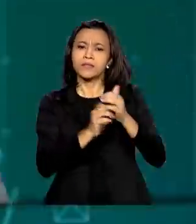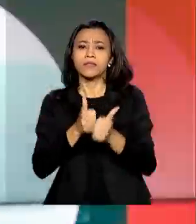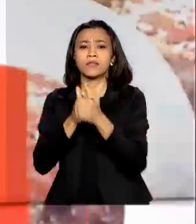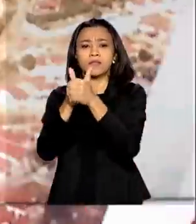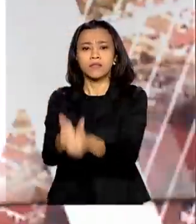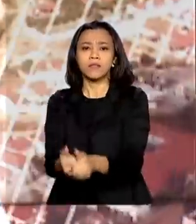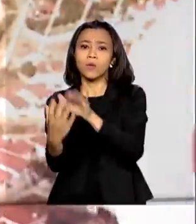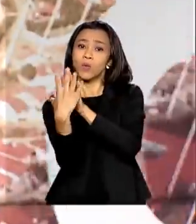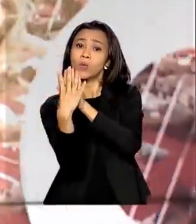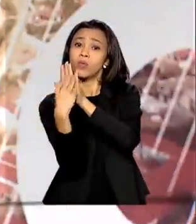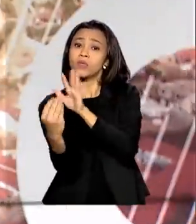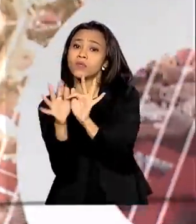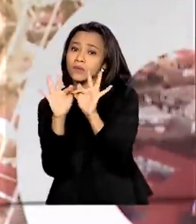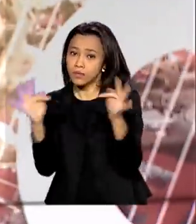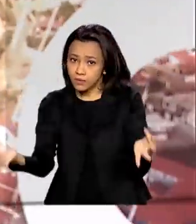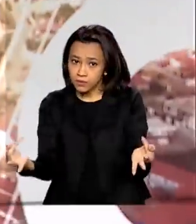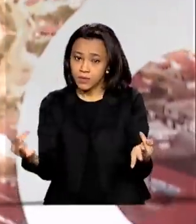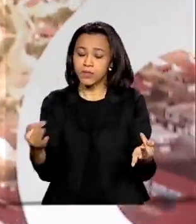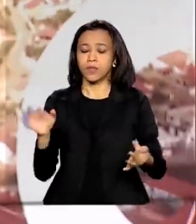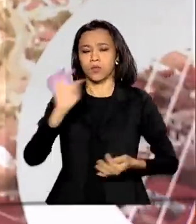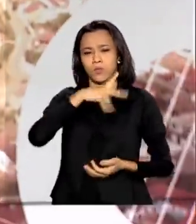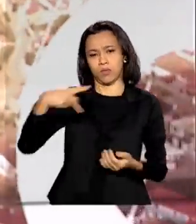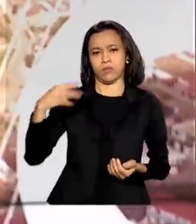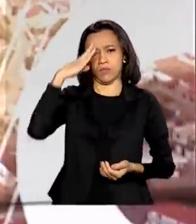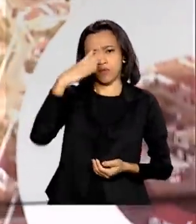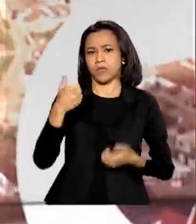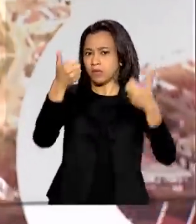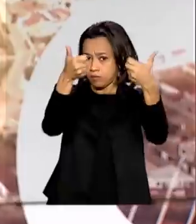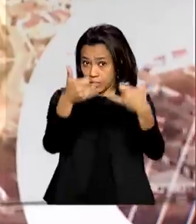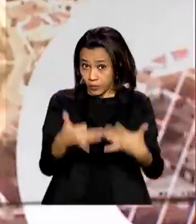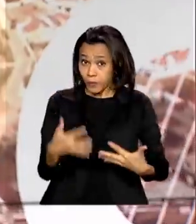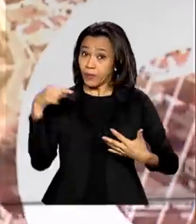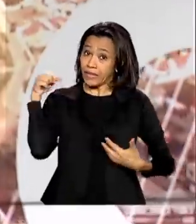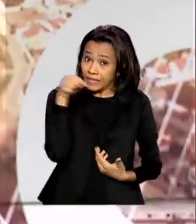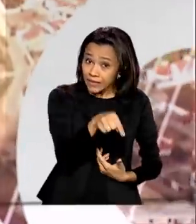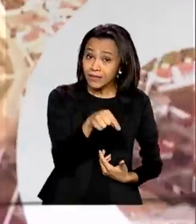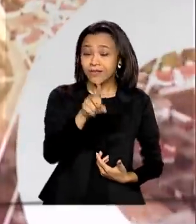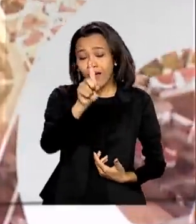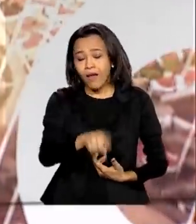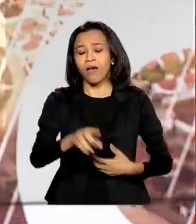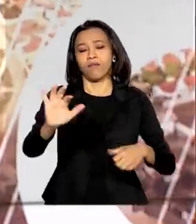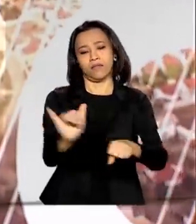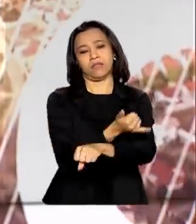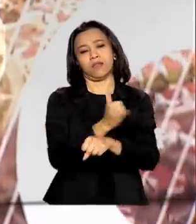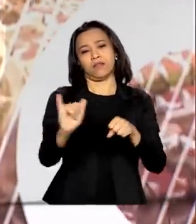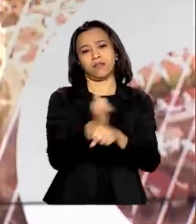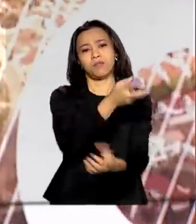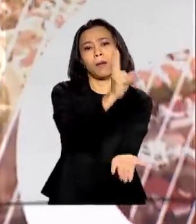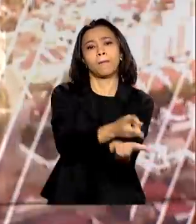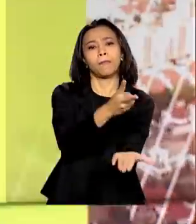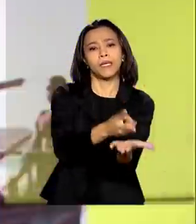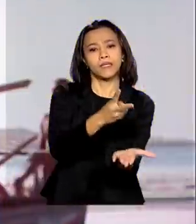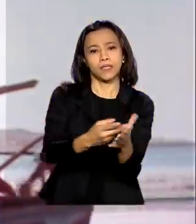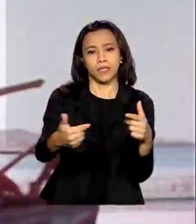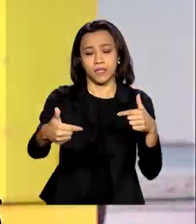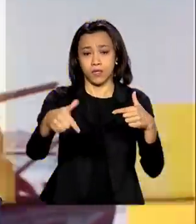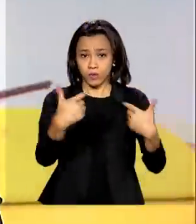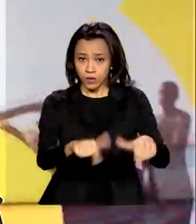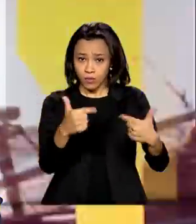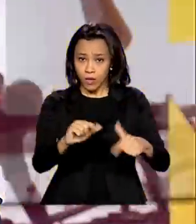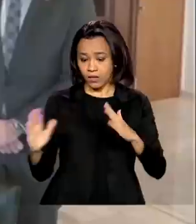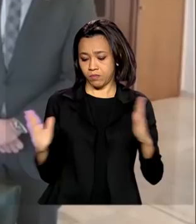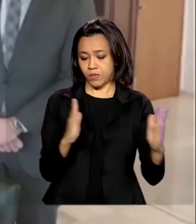de tributação. O presidente Jair Bolsonaro afirmou que essa é mais uma medida para a preservação de empregos durante a pandemia.